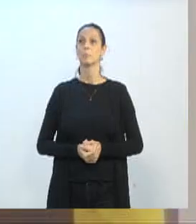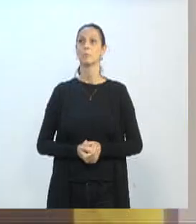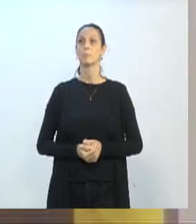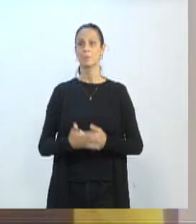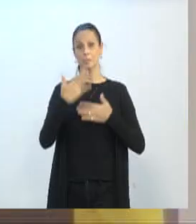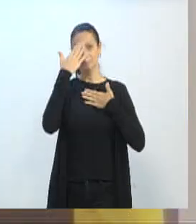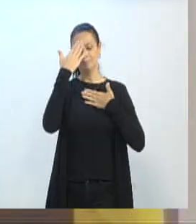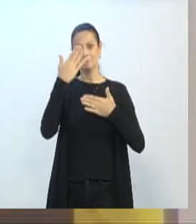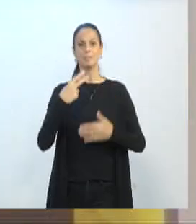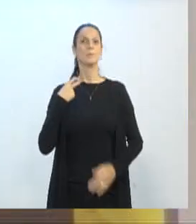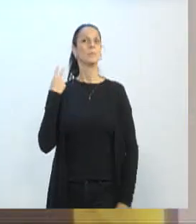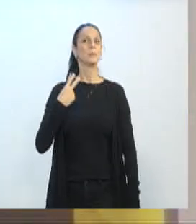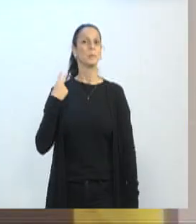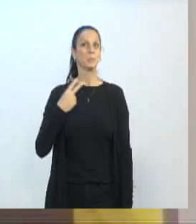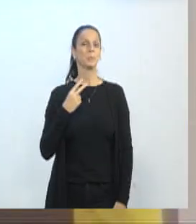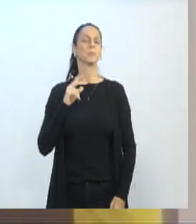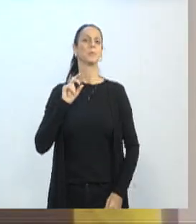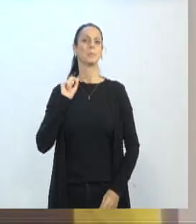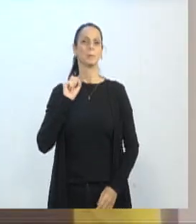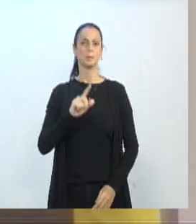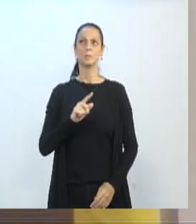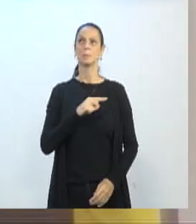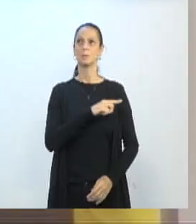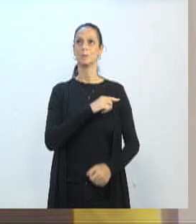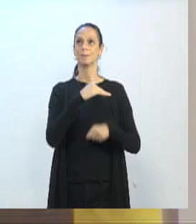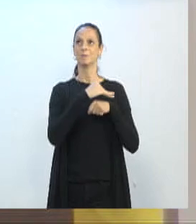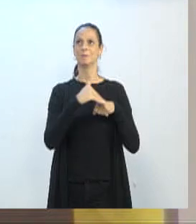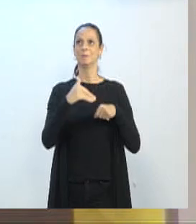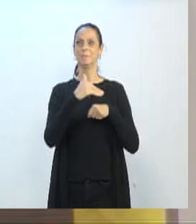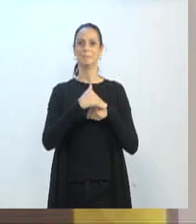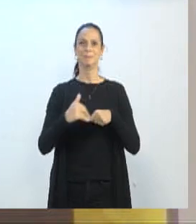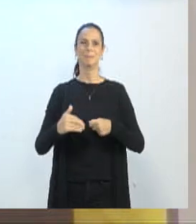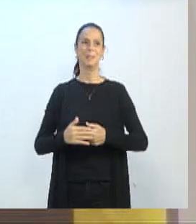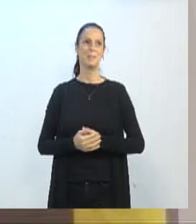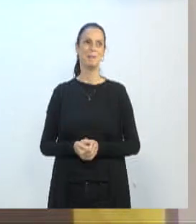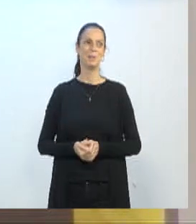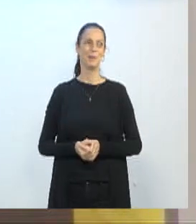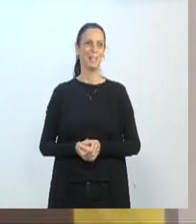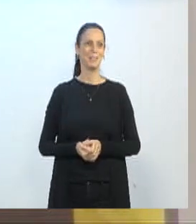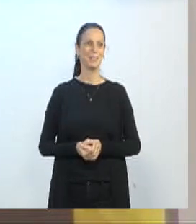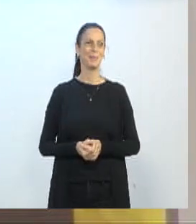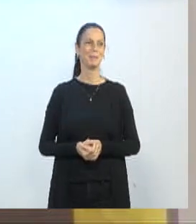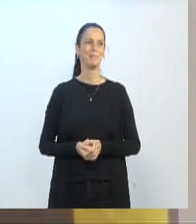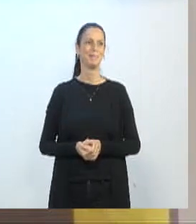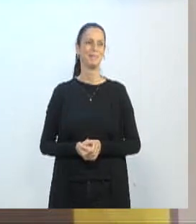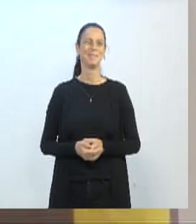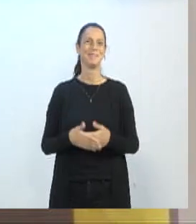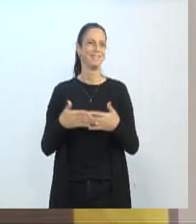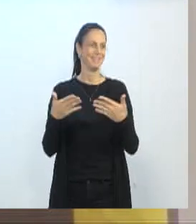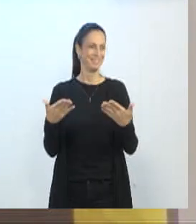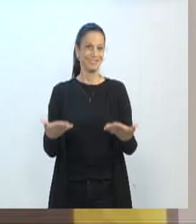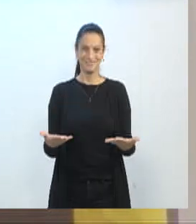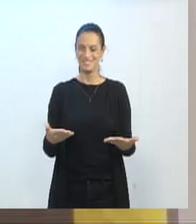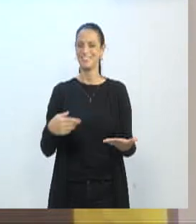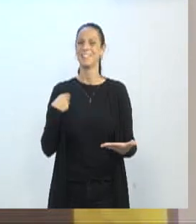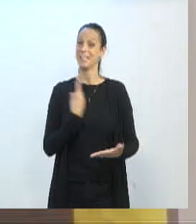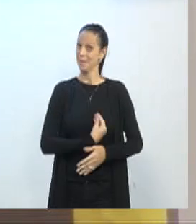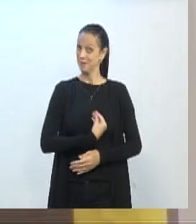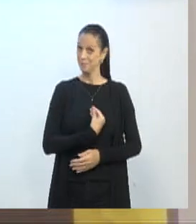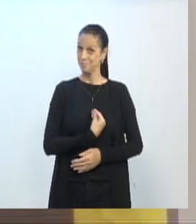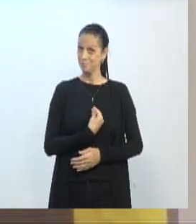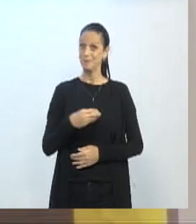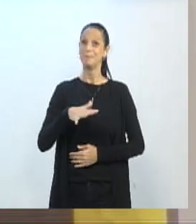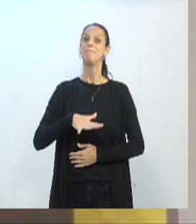obrigado, vereador Maurício Gol, pela sua generosidade. Nós vivemos numa